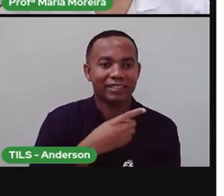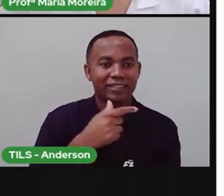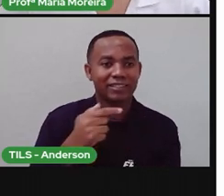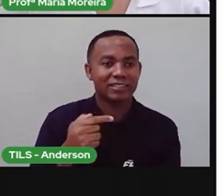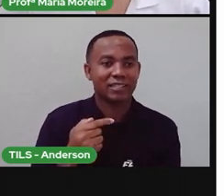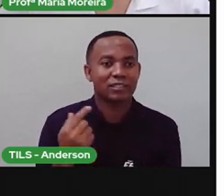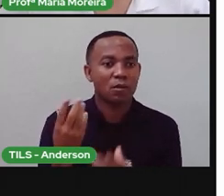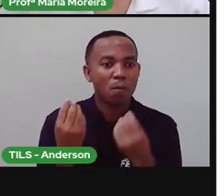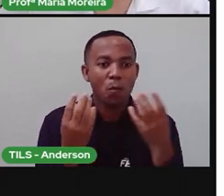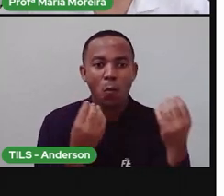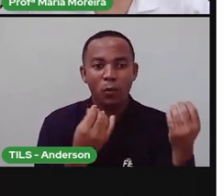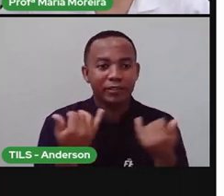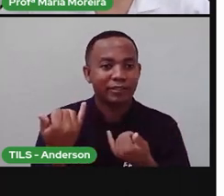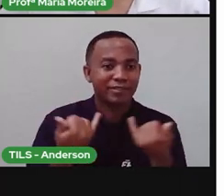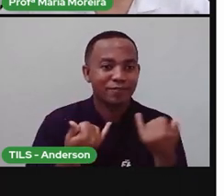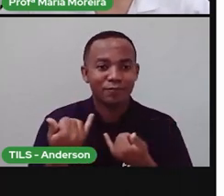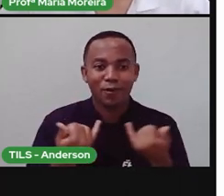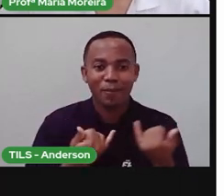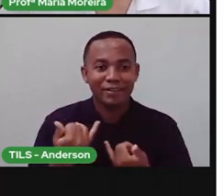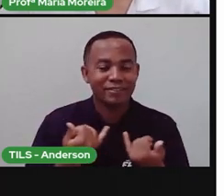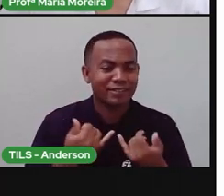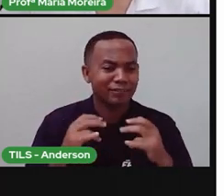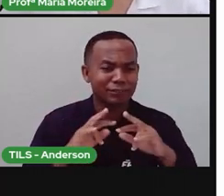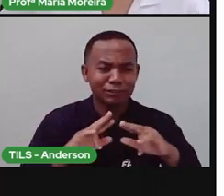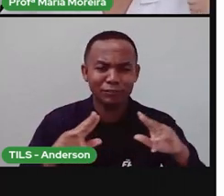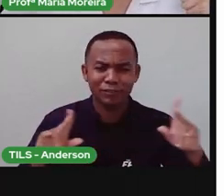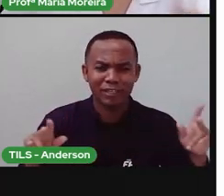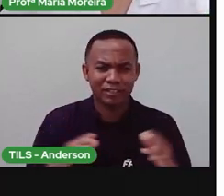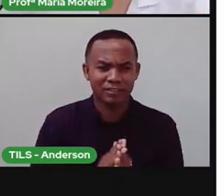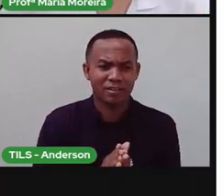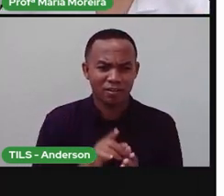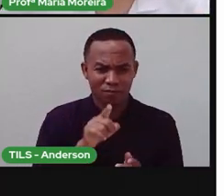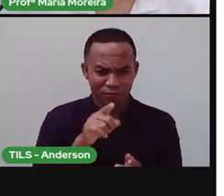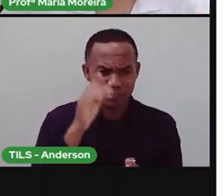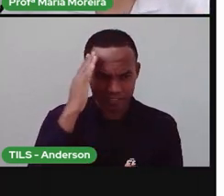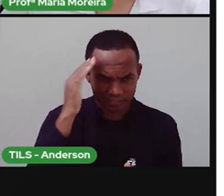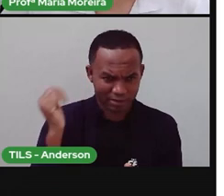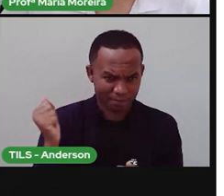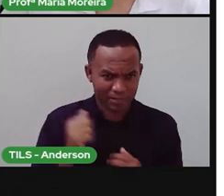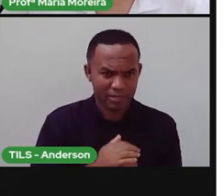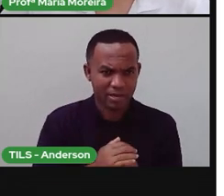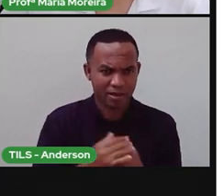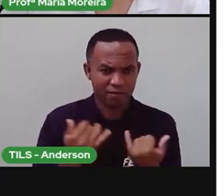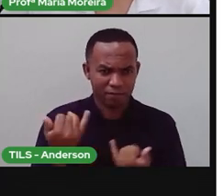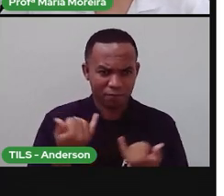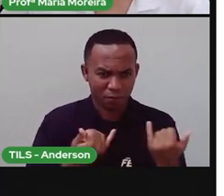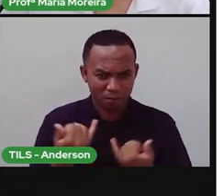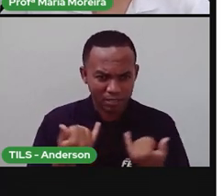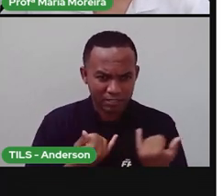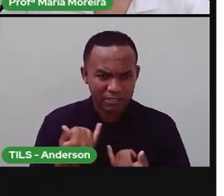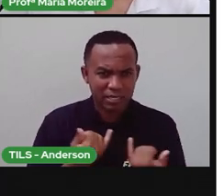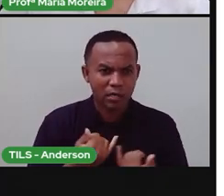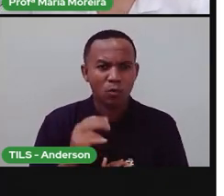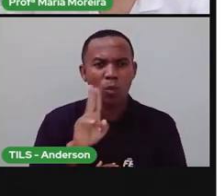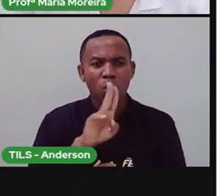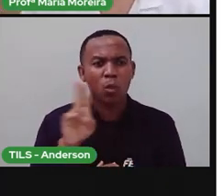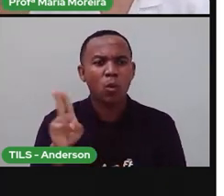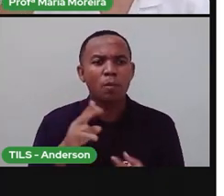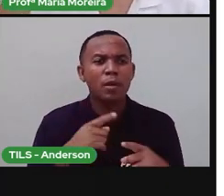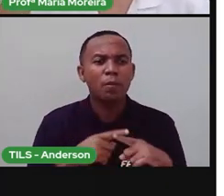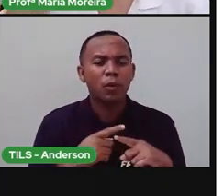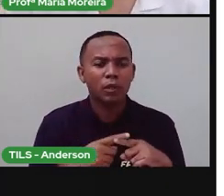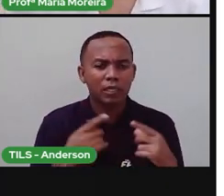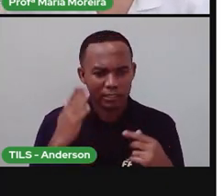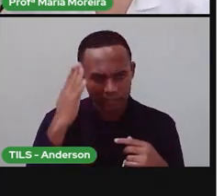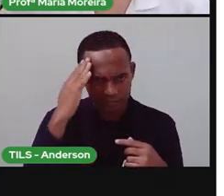bacana que a Prana já passou aqui para vocês, né? Você sabia da informação do Oceano Pacífico e de por que ele tinha esse nome? Você sabia